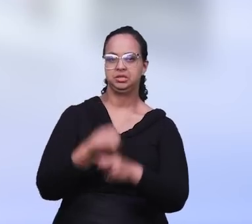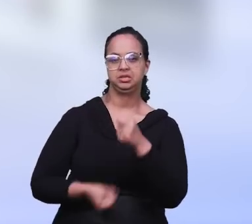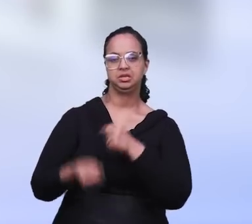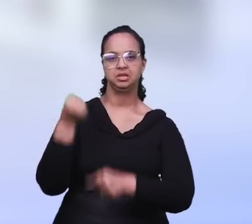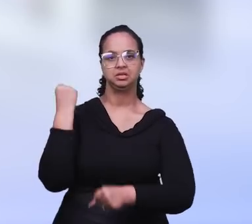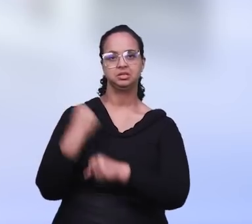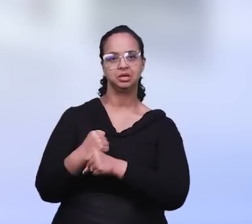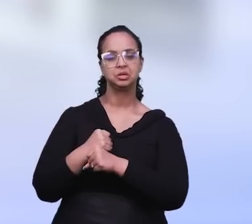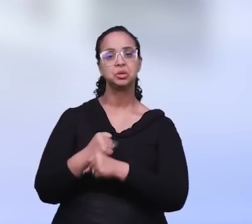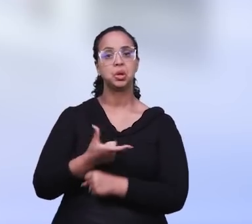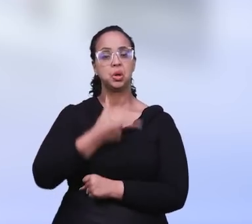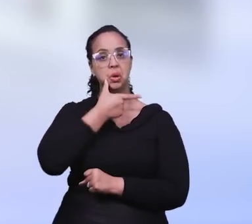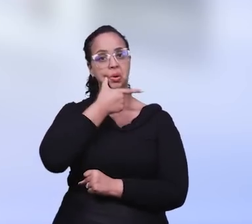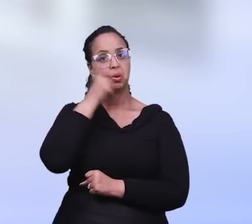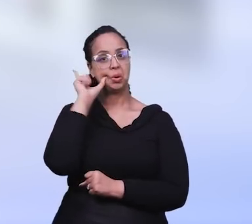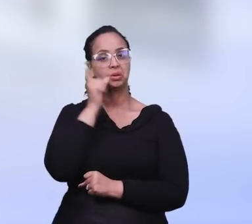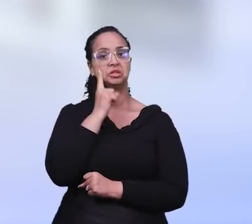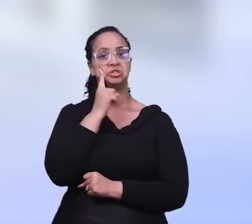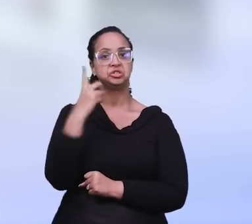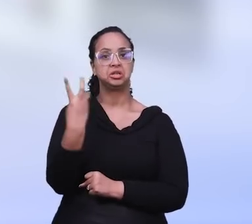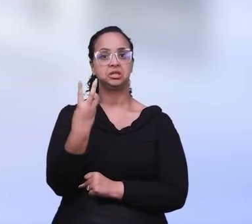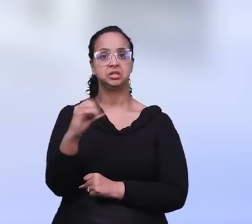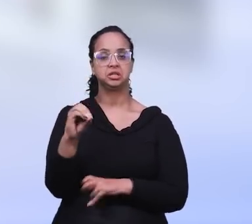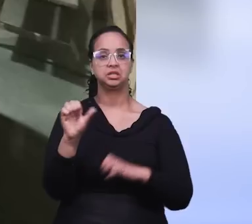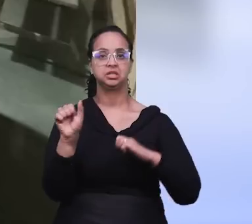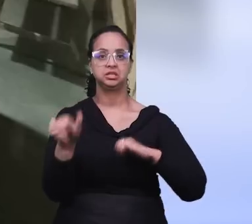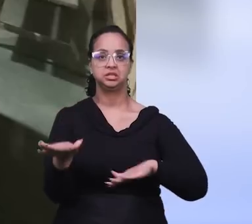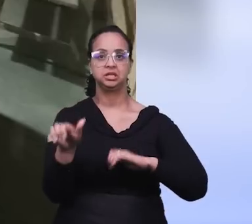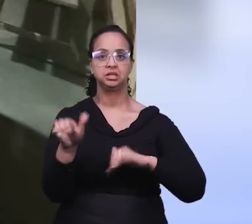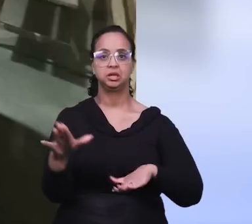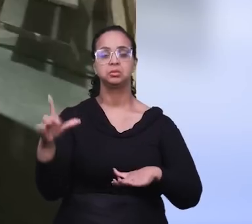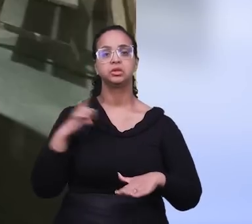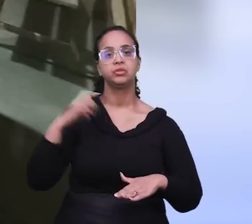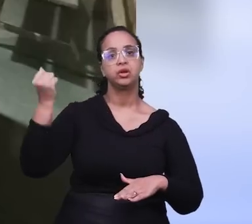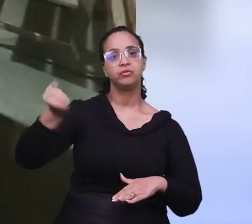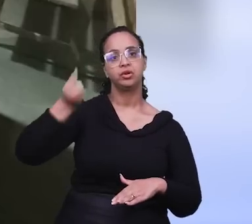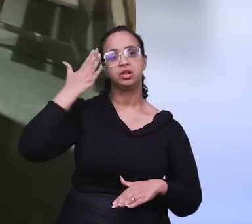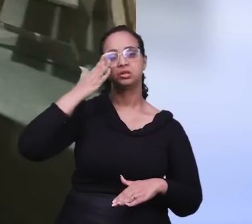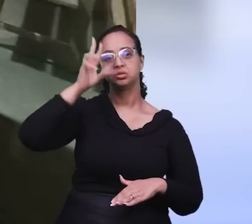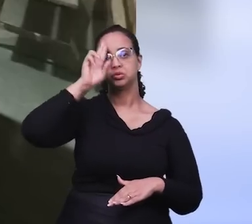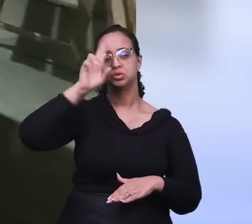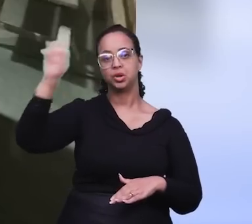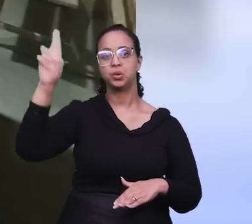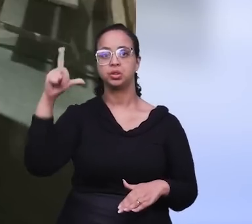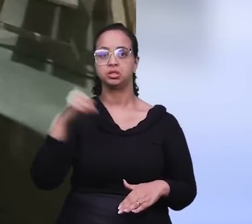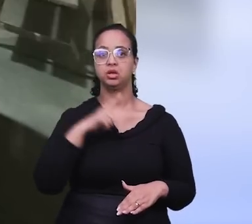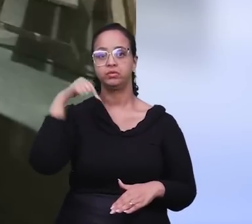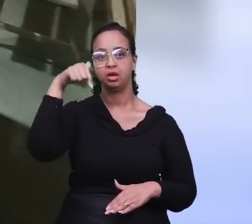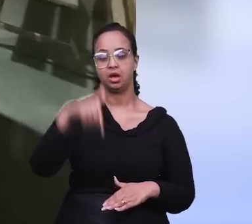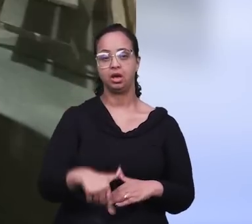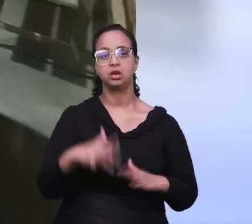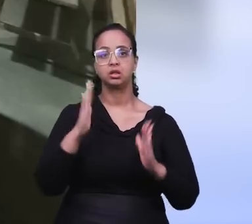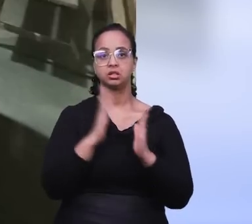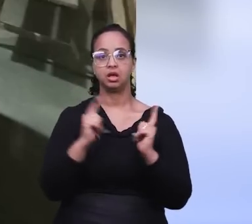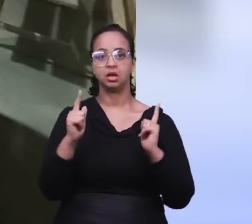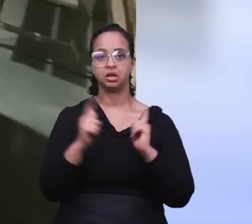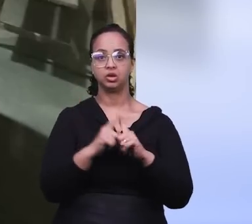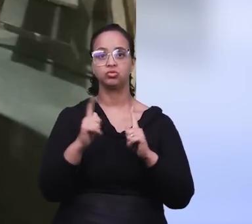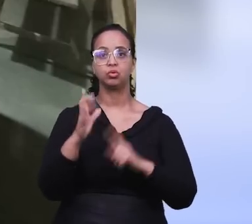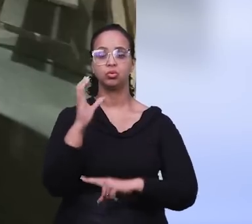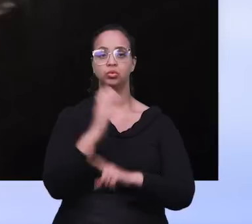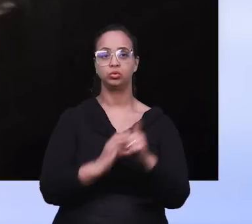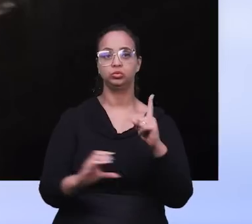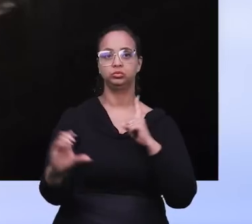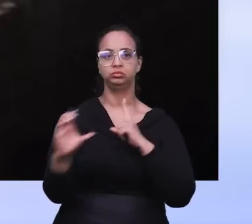seis anos atrás. E ontem, no dia 30 de setembro, por uma revelação do Senhor, nós tivemos aqui na igreja